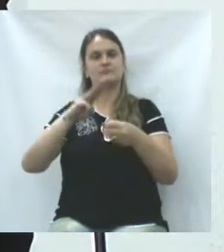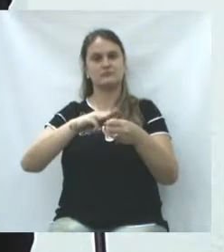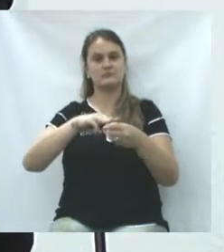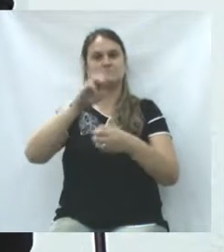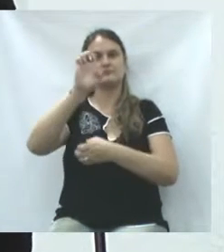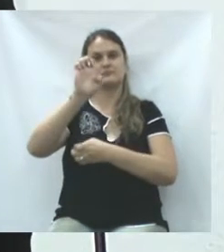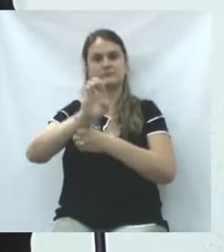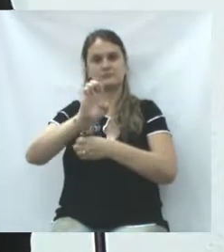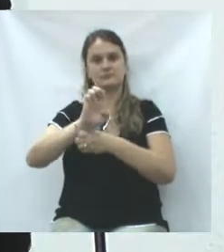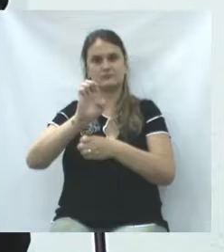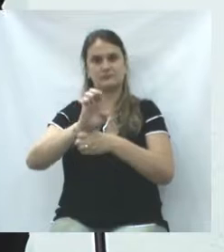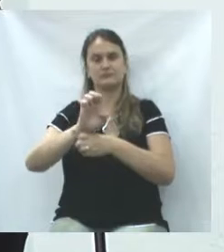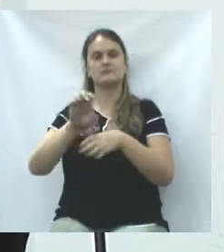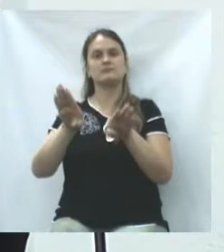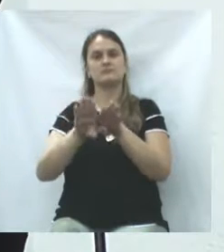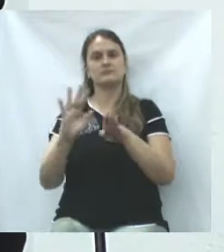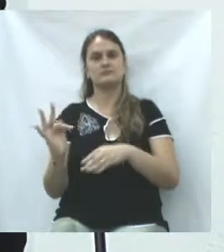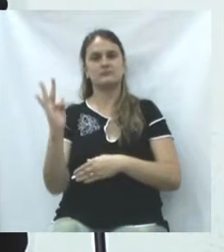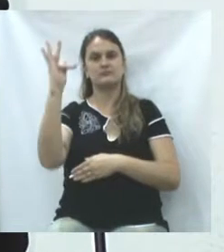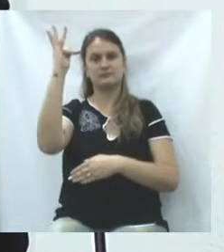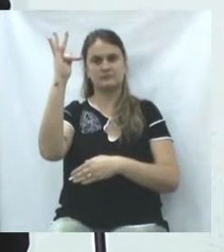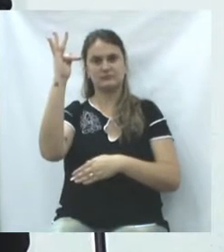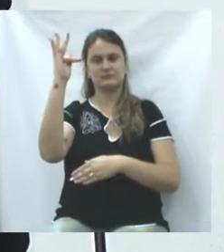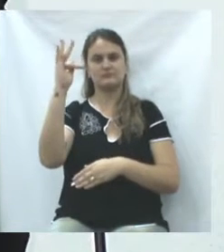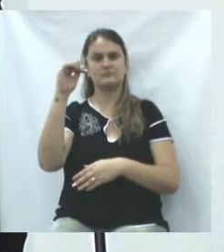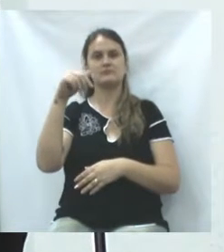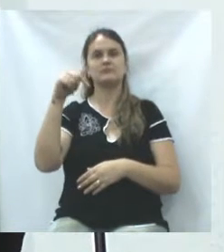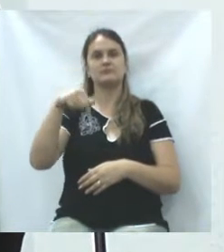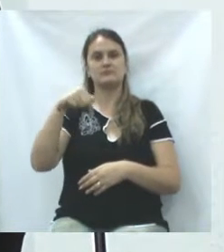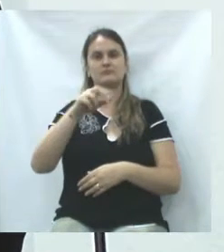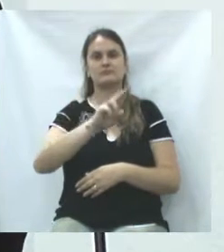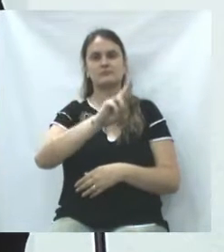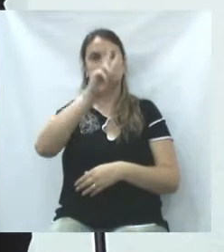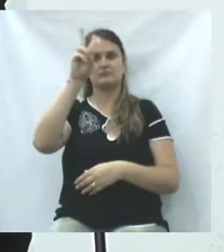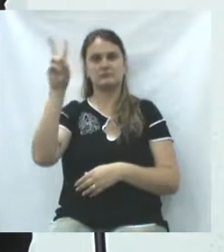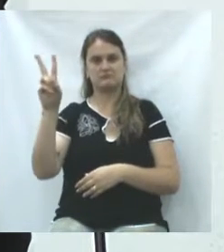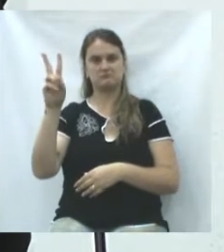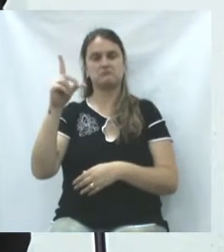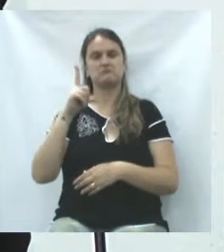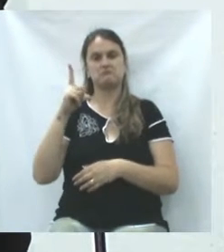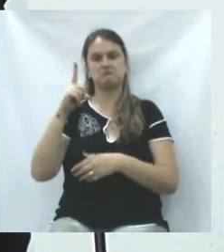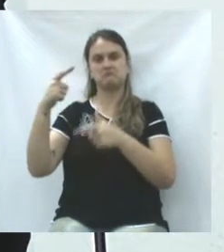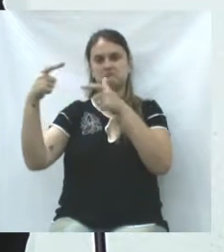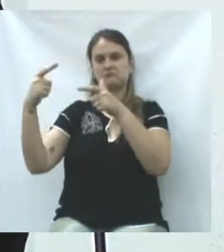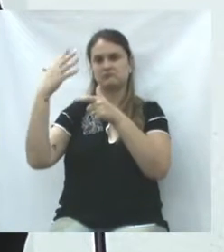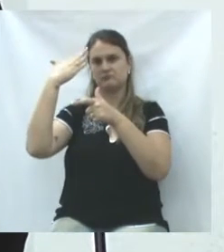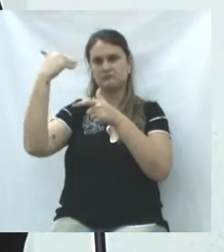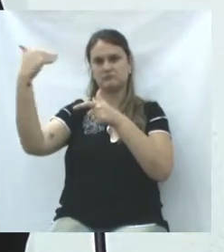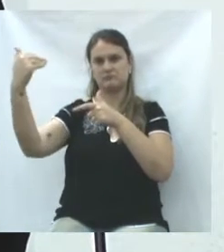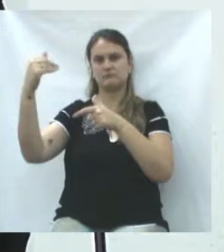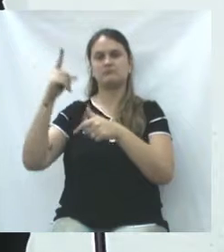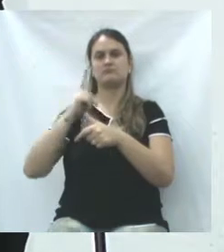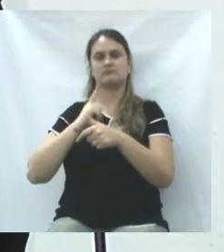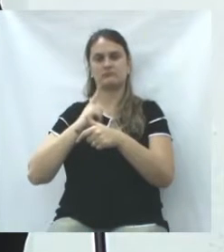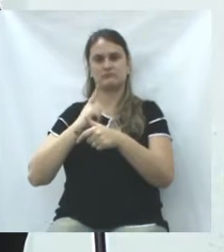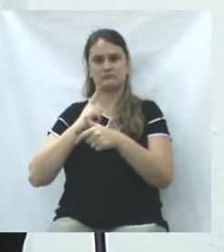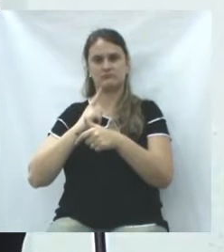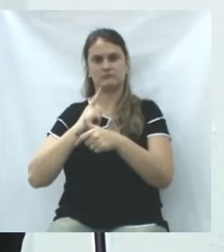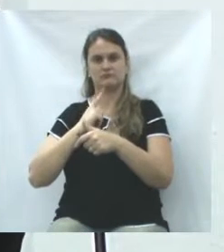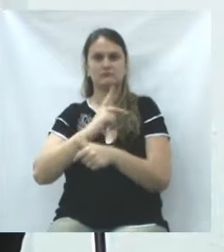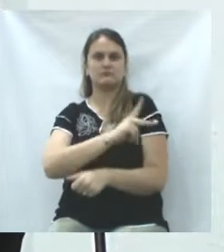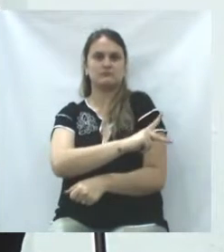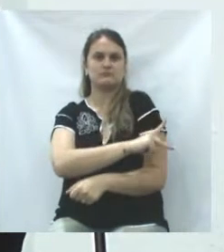municipais, estaduais, ou a nível federal. União da Vitória é referência, porque aqui nós temos até o